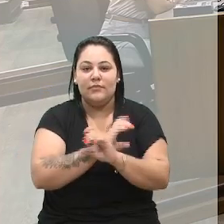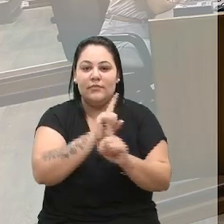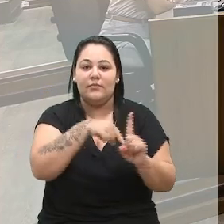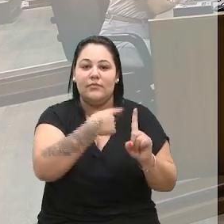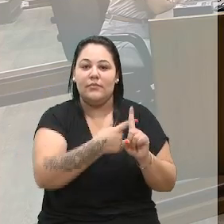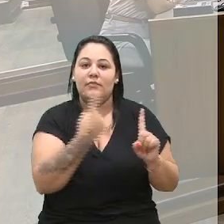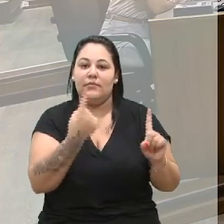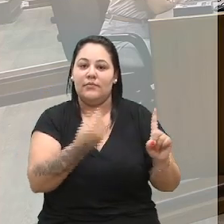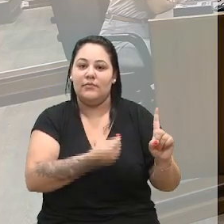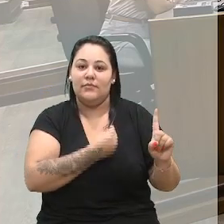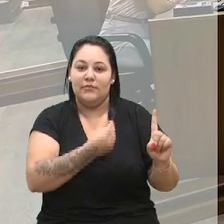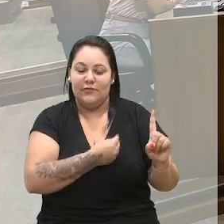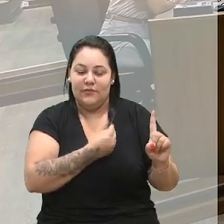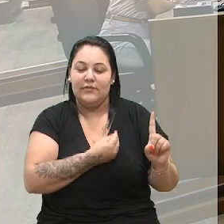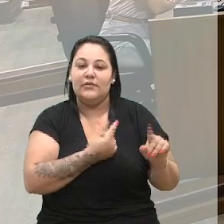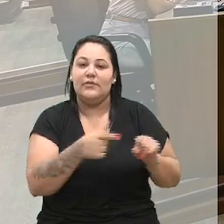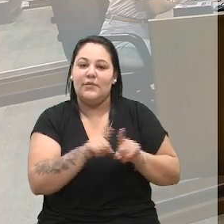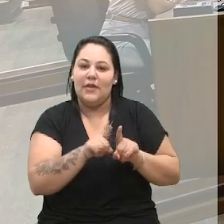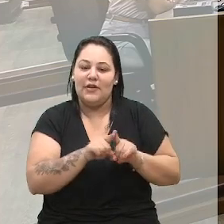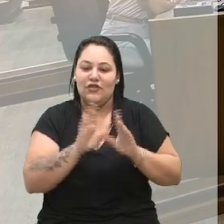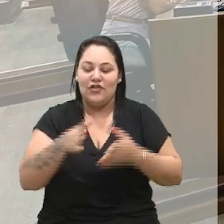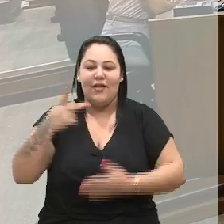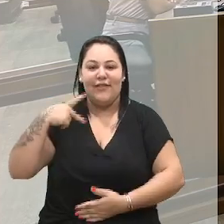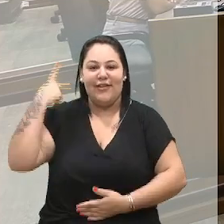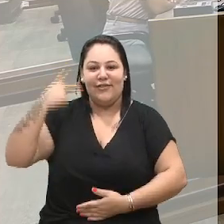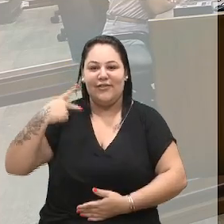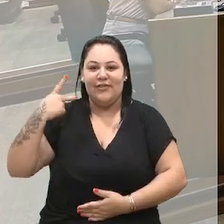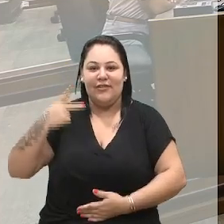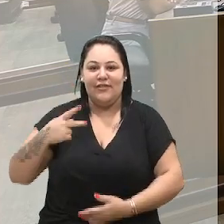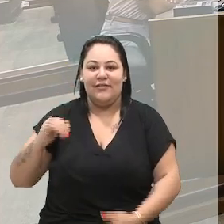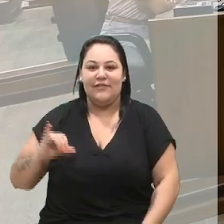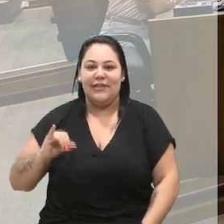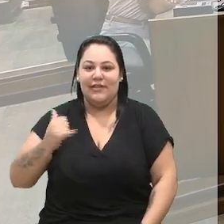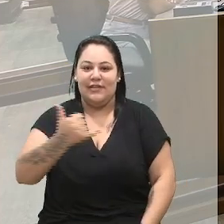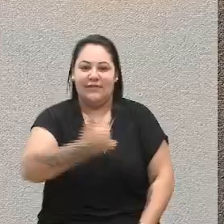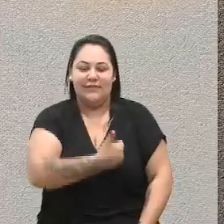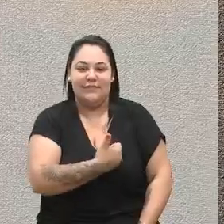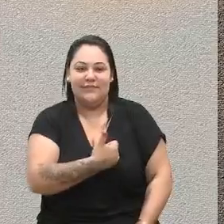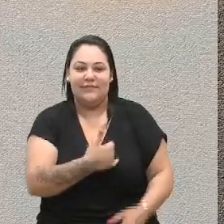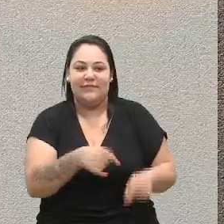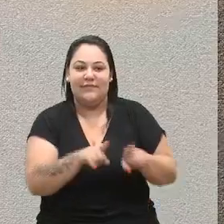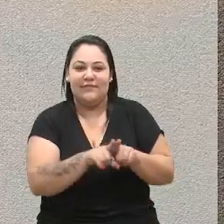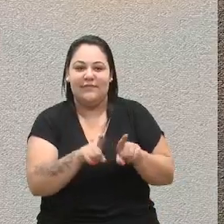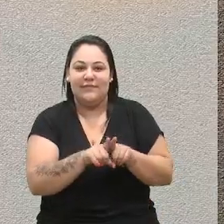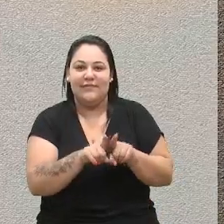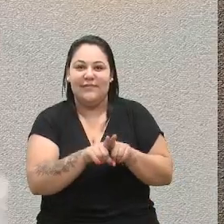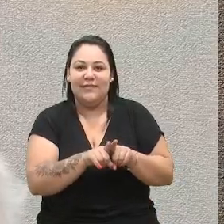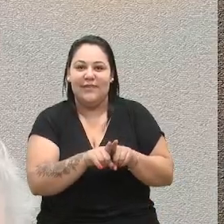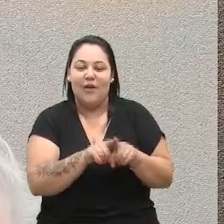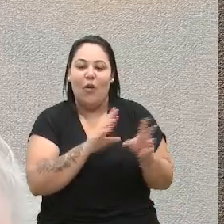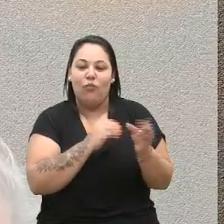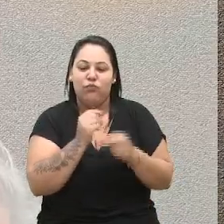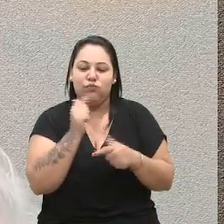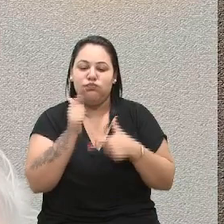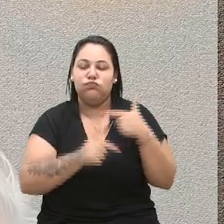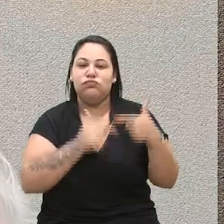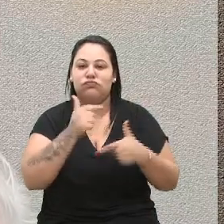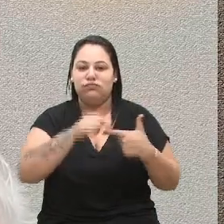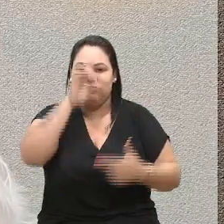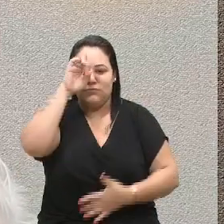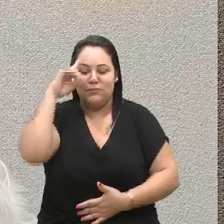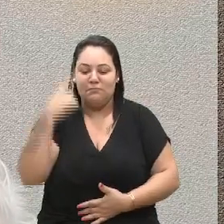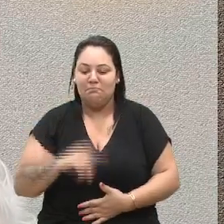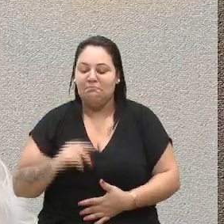homenajá-lo, ele que foi vereador em Vacaria, e muito trabalhou pelo desenvolvimento do